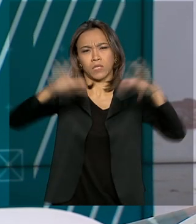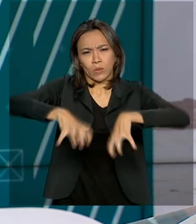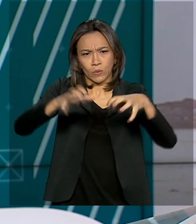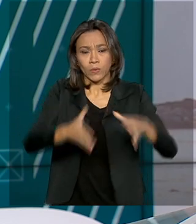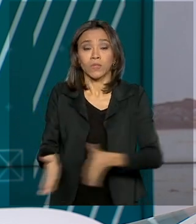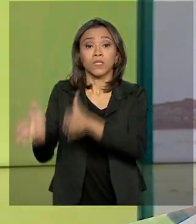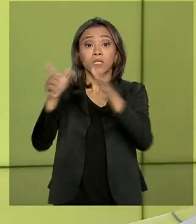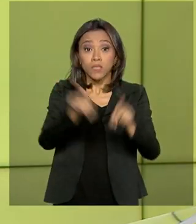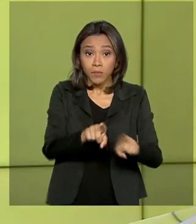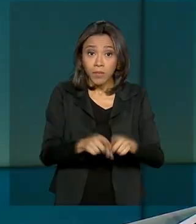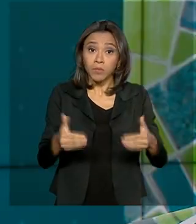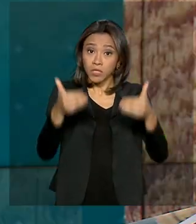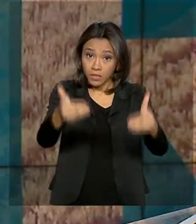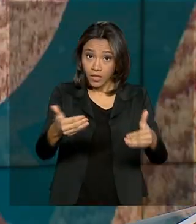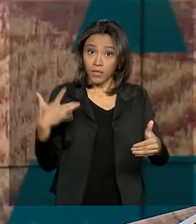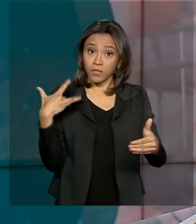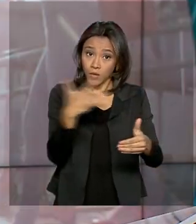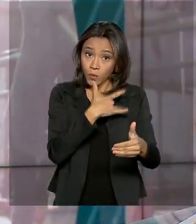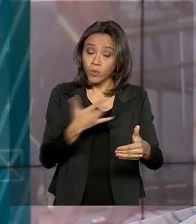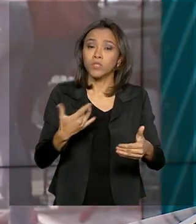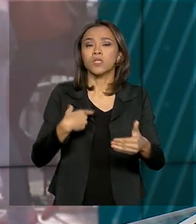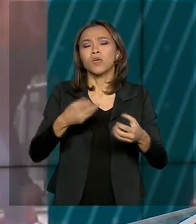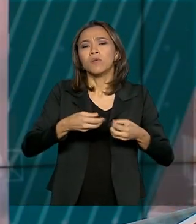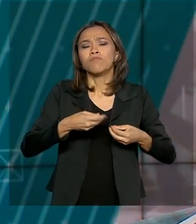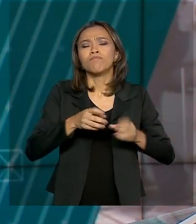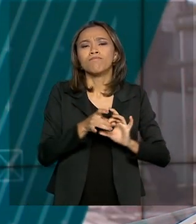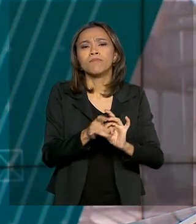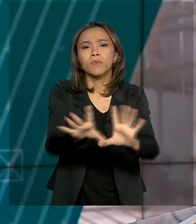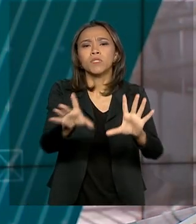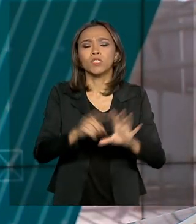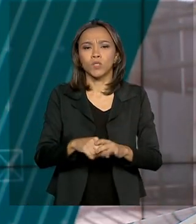90 novas ambulâncias do SAMU para renovar a frota do Estado.